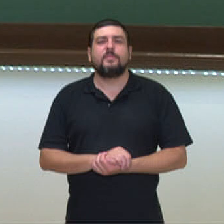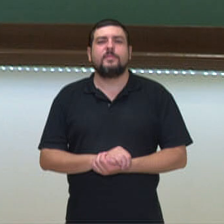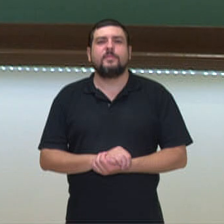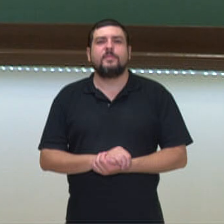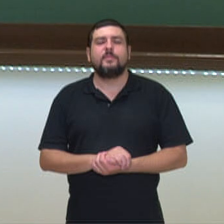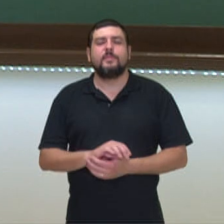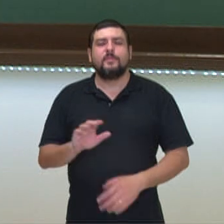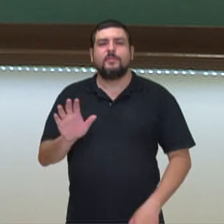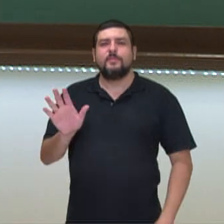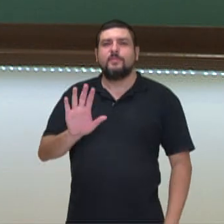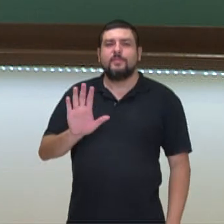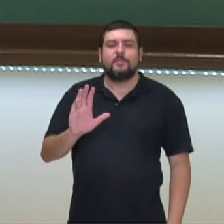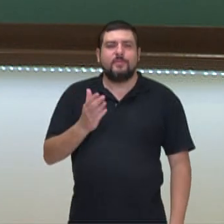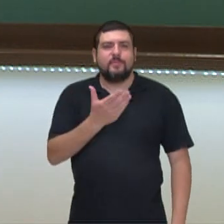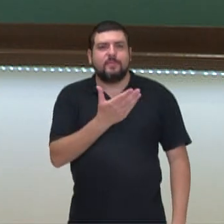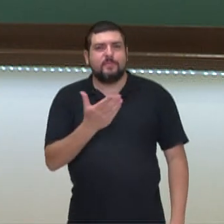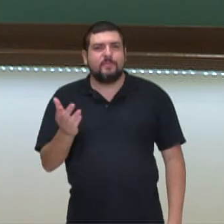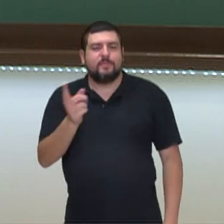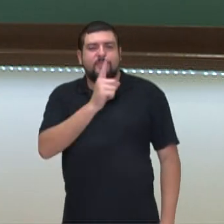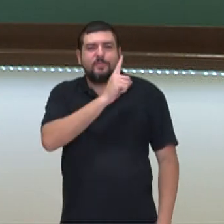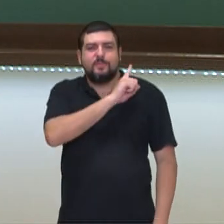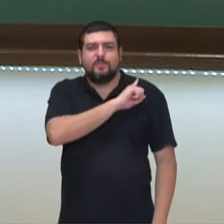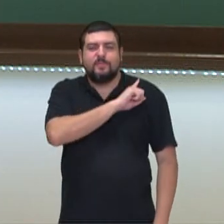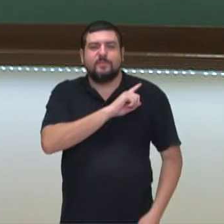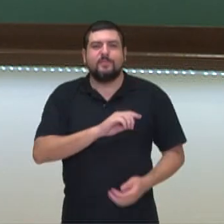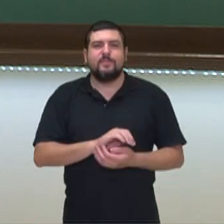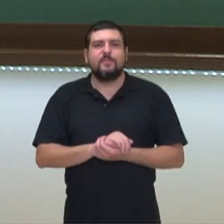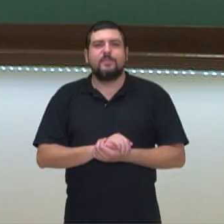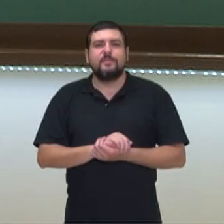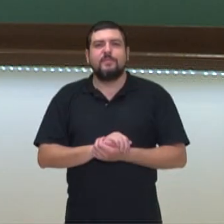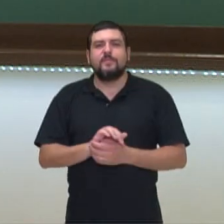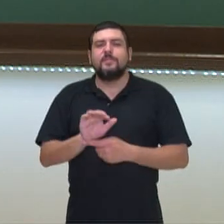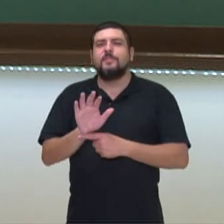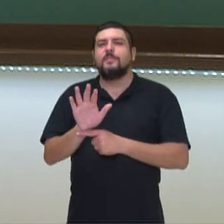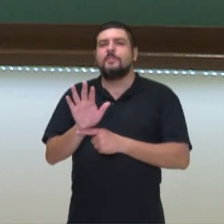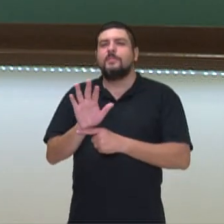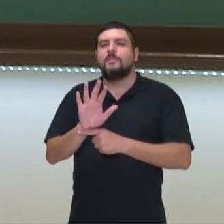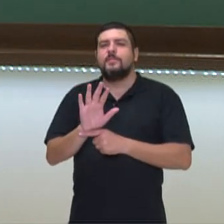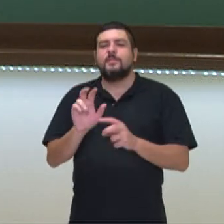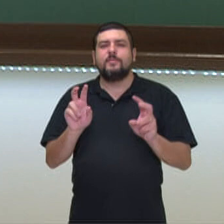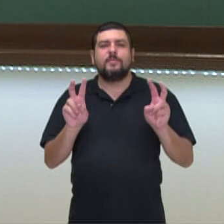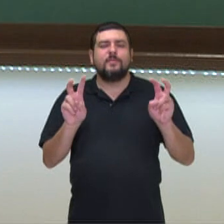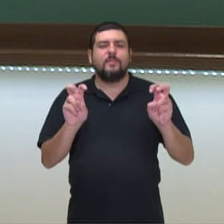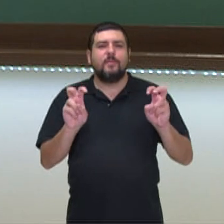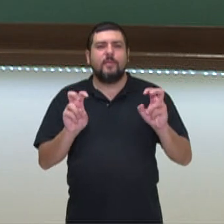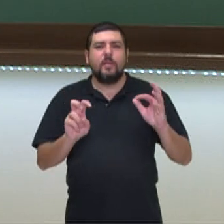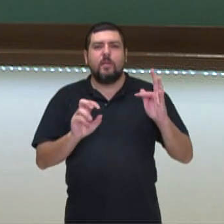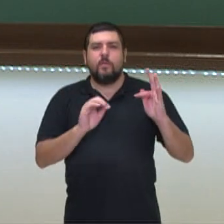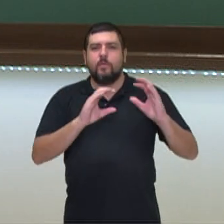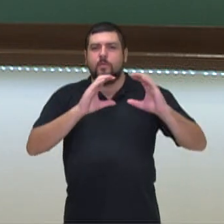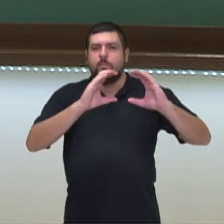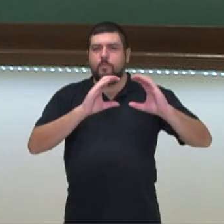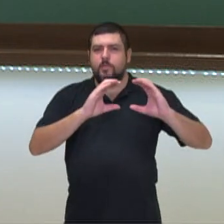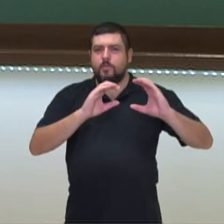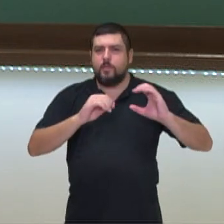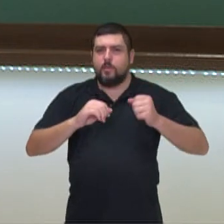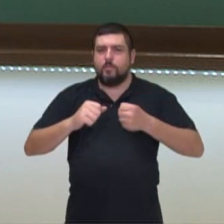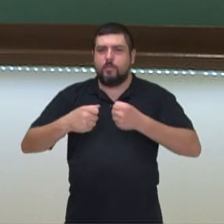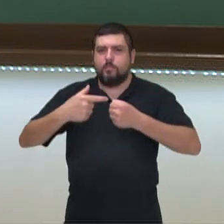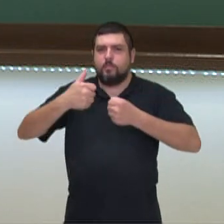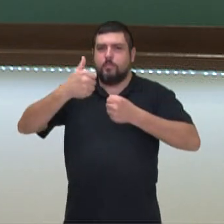Olá, estudantes da primeira série! Neste vídeo vamos falar sobre função do primeiro grau. Bora lá?